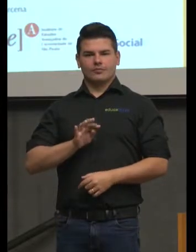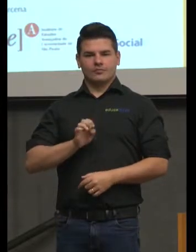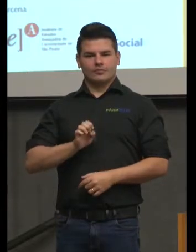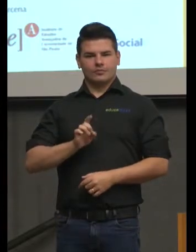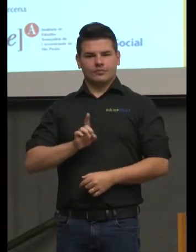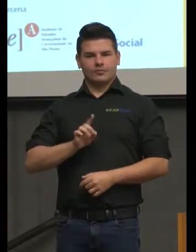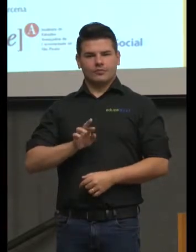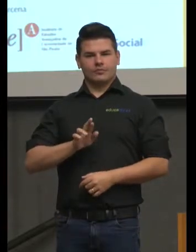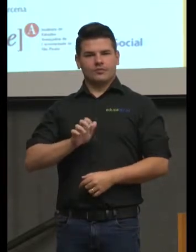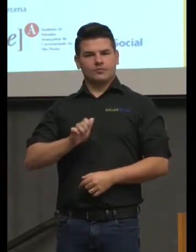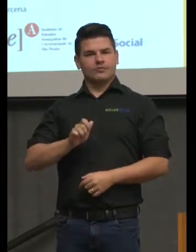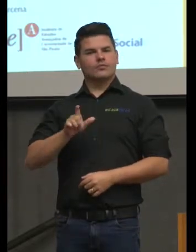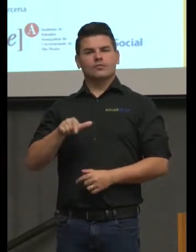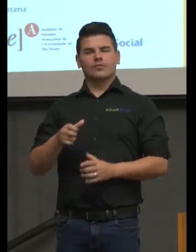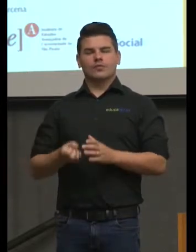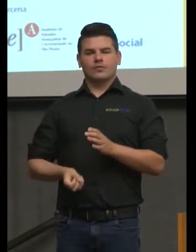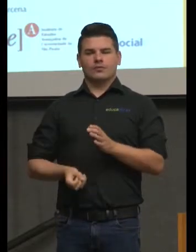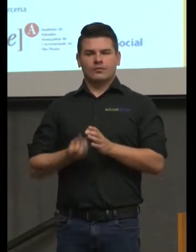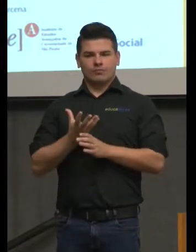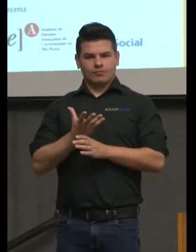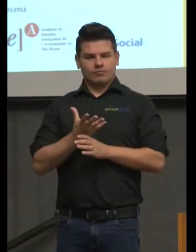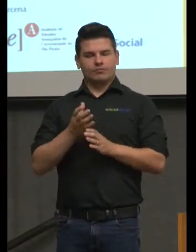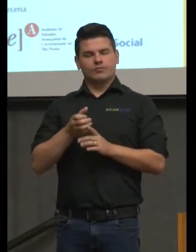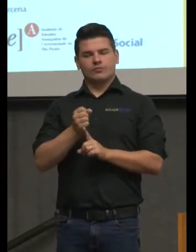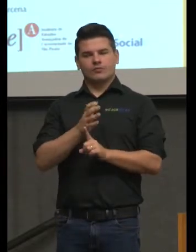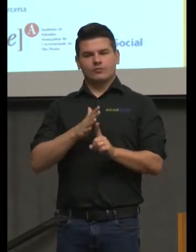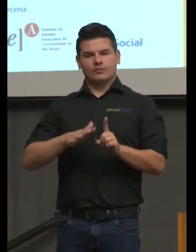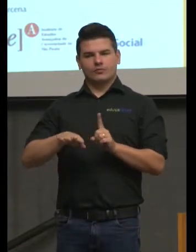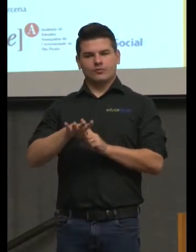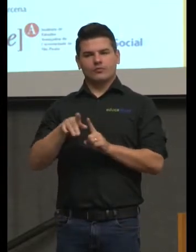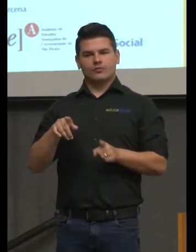IEA, Fundação Social do Itaú.